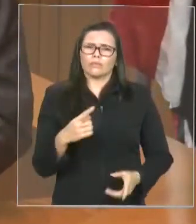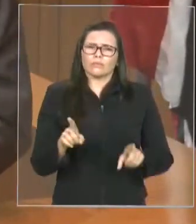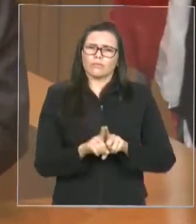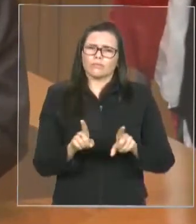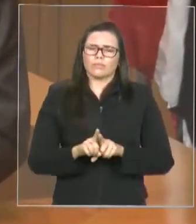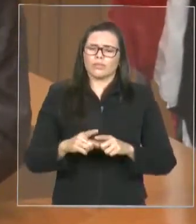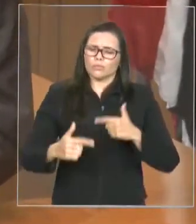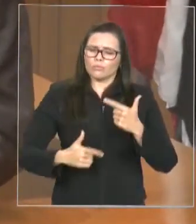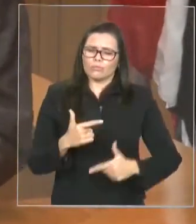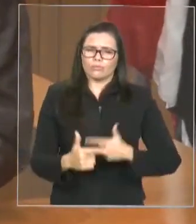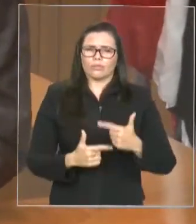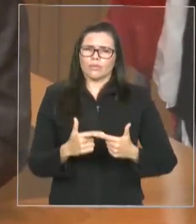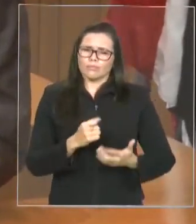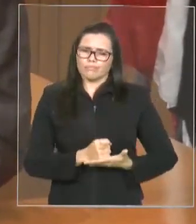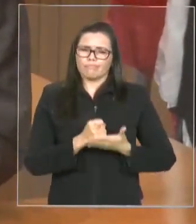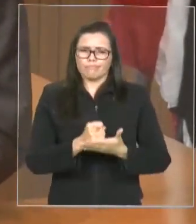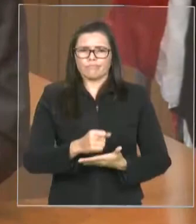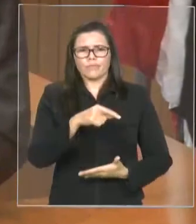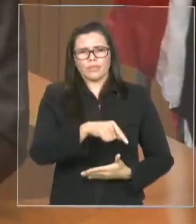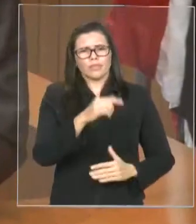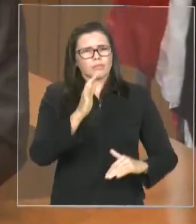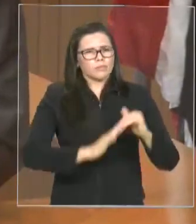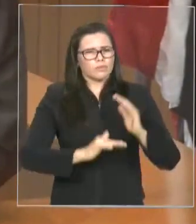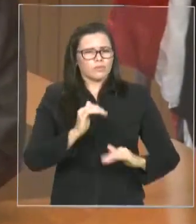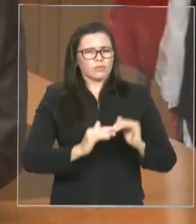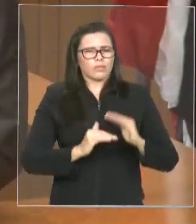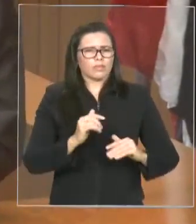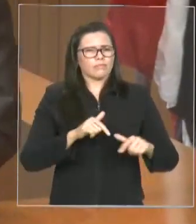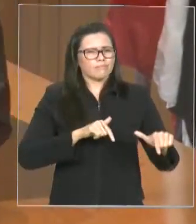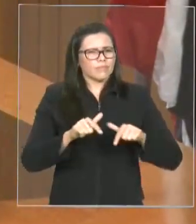esses funcionários que desempenham tão bem o seu papel. Muito obrigado, senhor presidente.